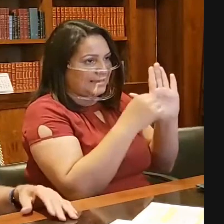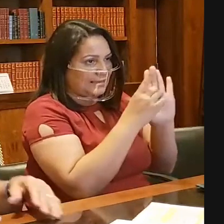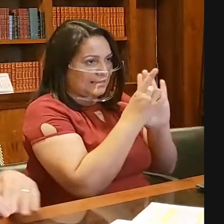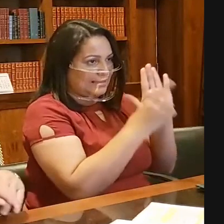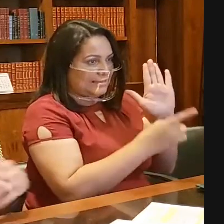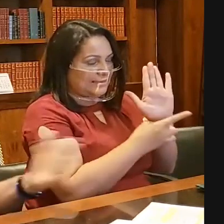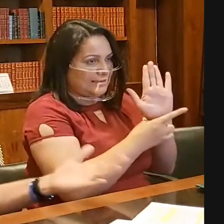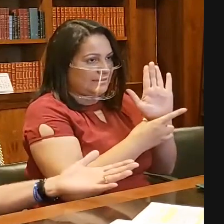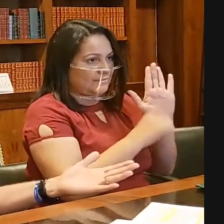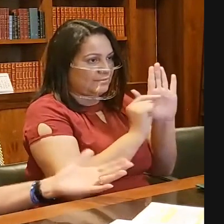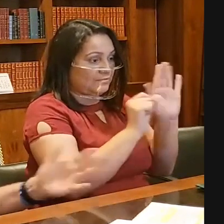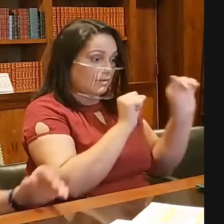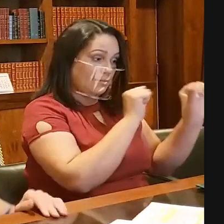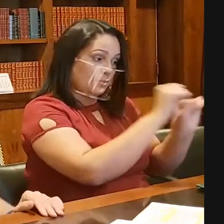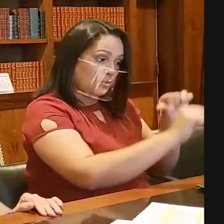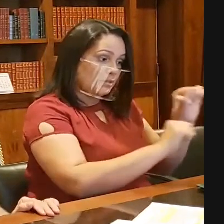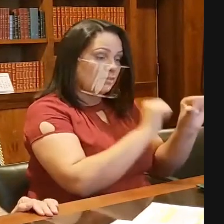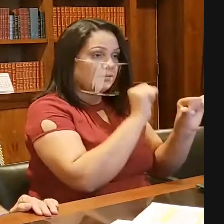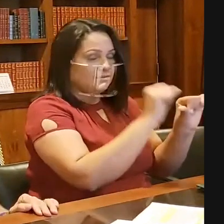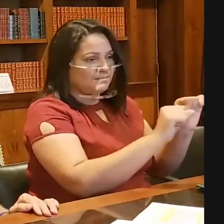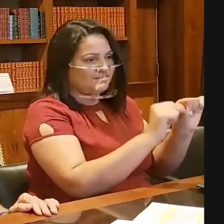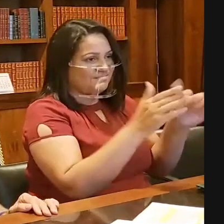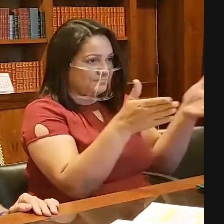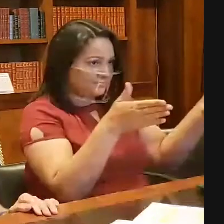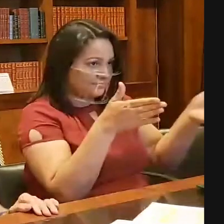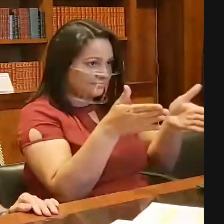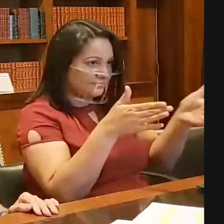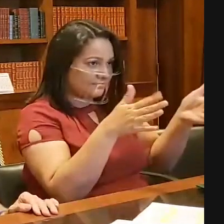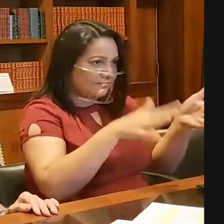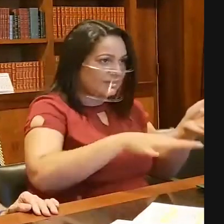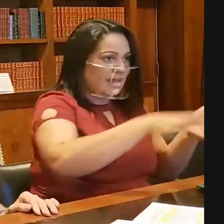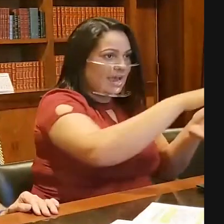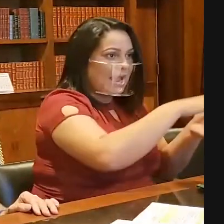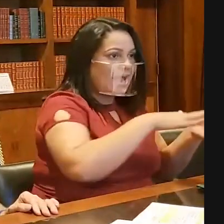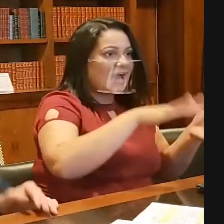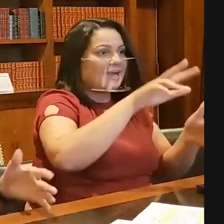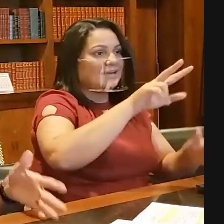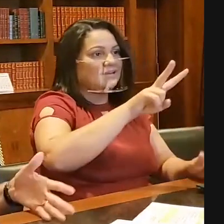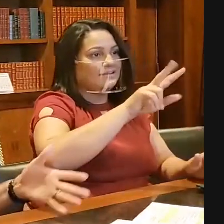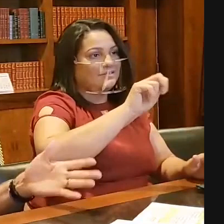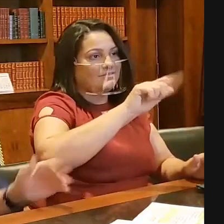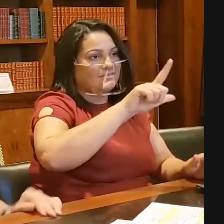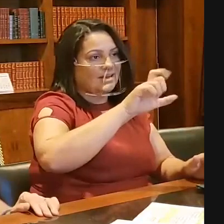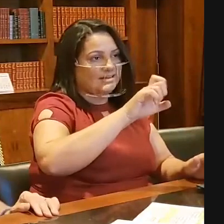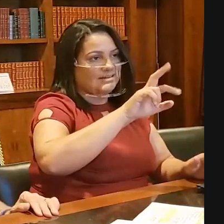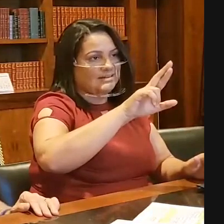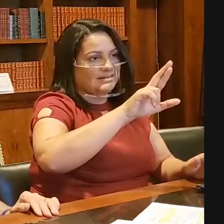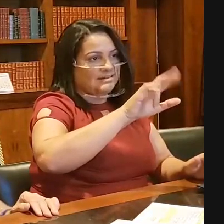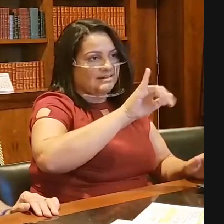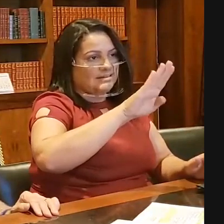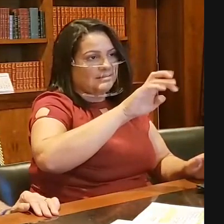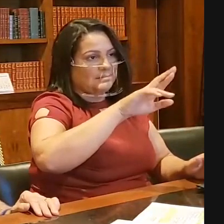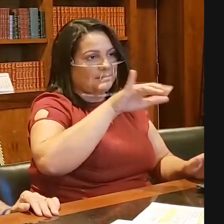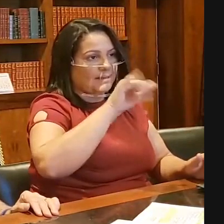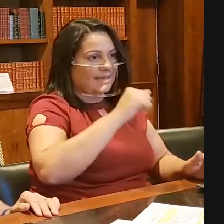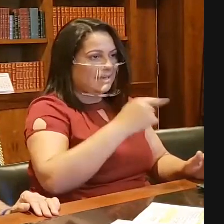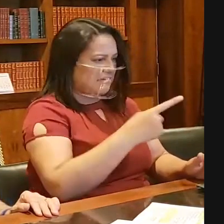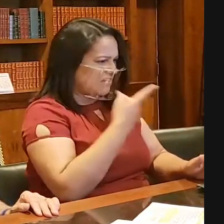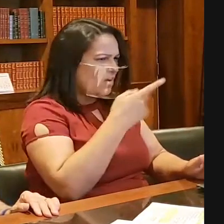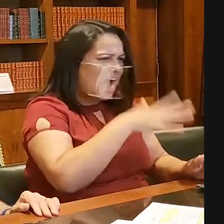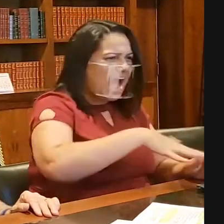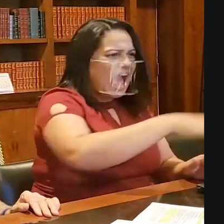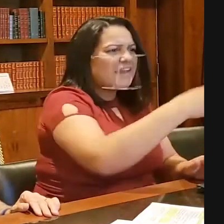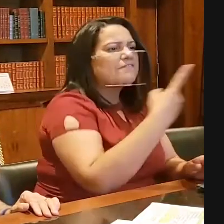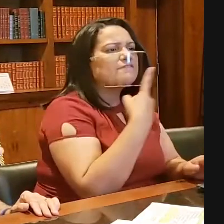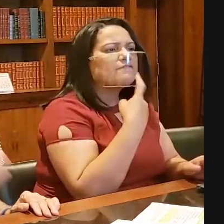transformando por um tempo, não sei por quanto tempo, uma área vermelha o Vado Ribeira. Bem, se isso acontecer, eu vou ser obrigado mais